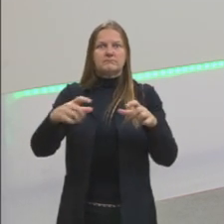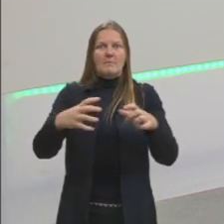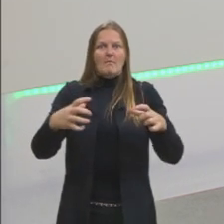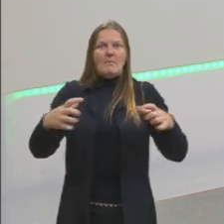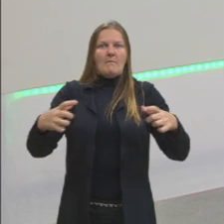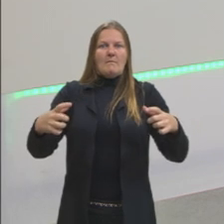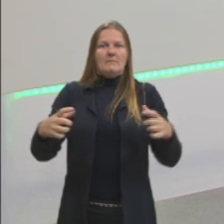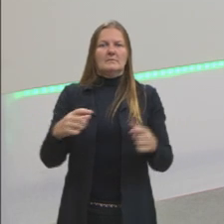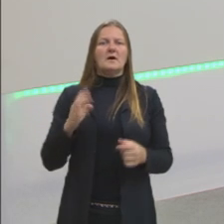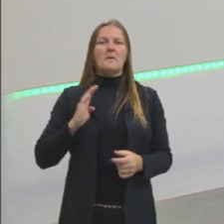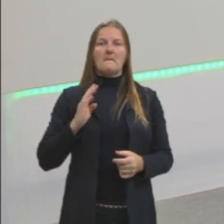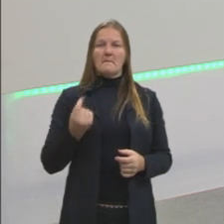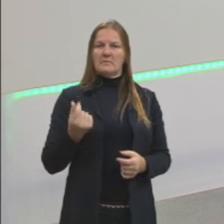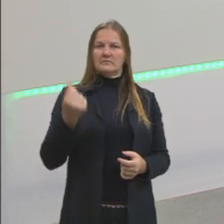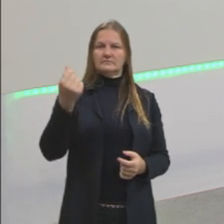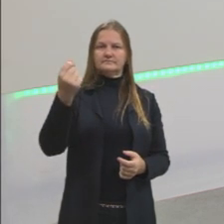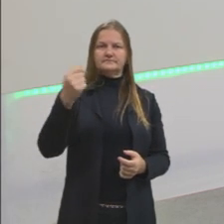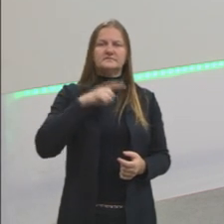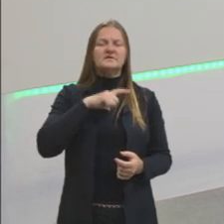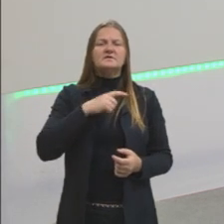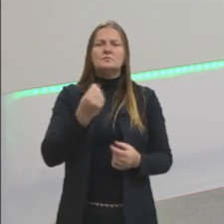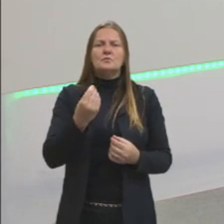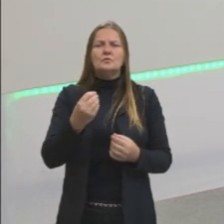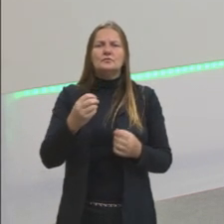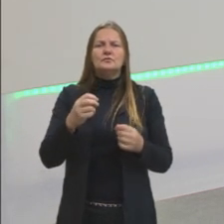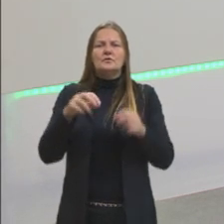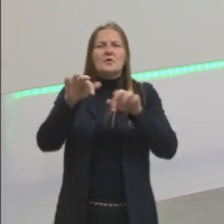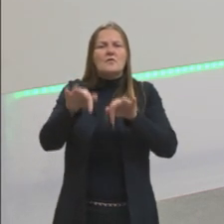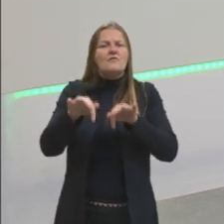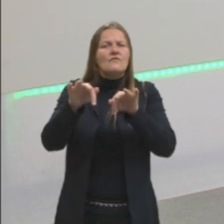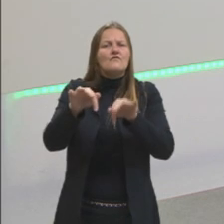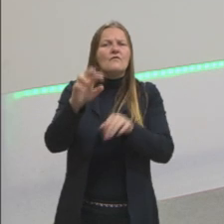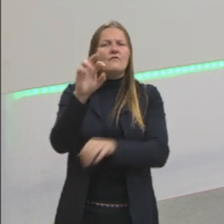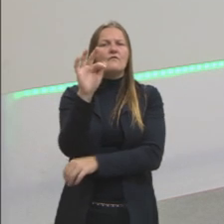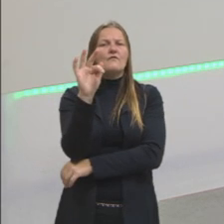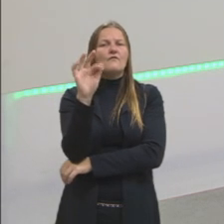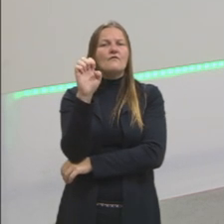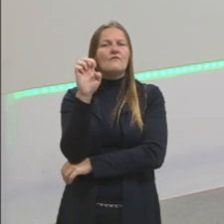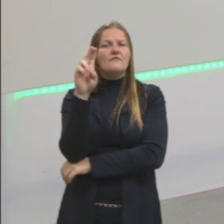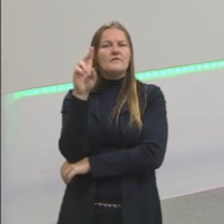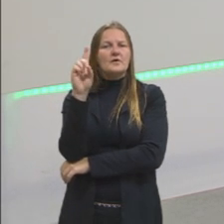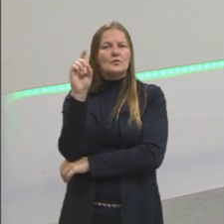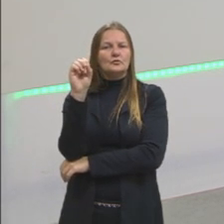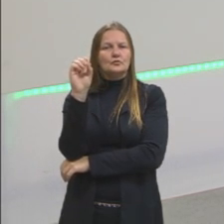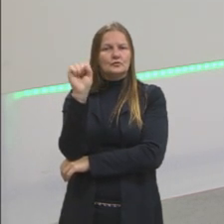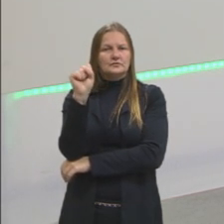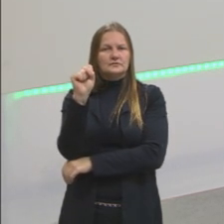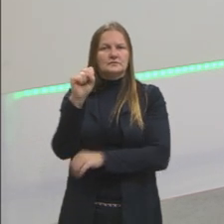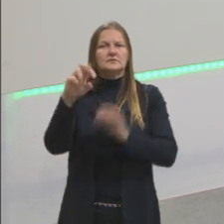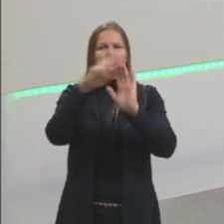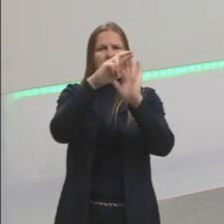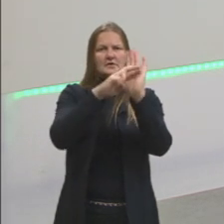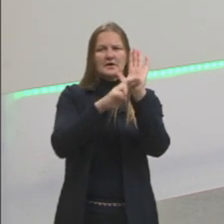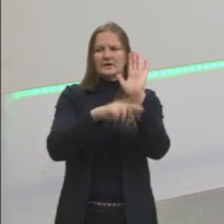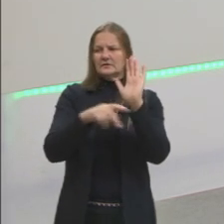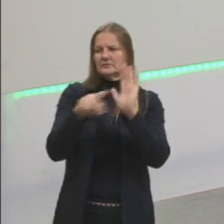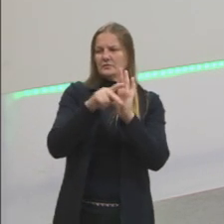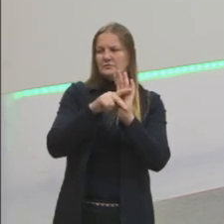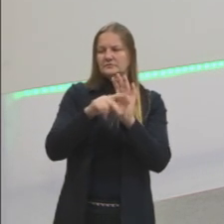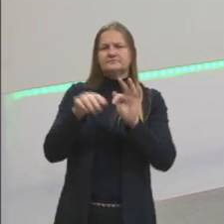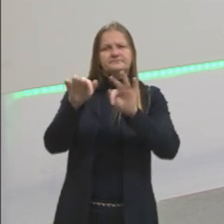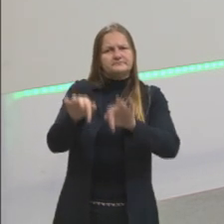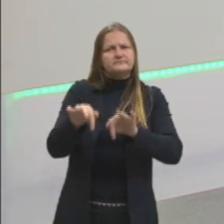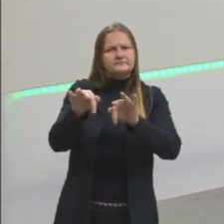burguesia não era interessante que tivesse muitos feudos, porque cada feudo tinha as suas leis, as suas regras. Então, para a burguesia,